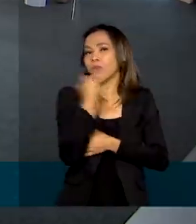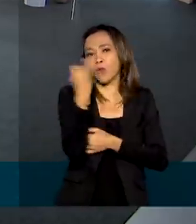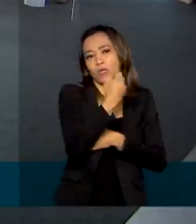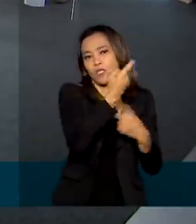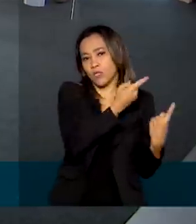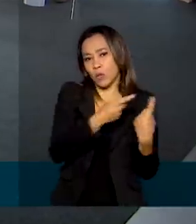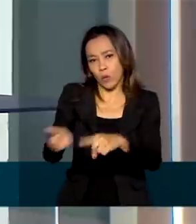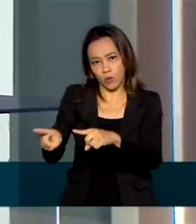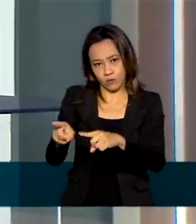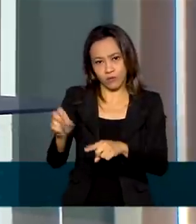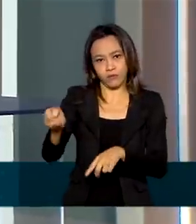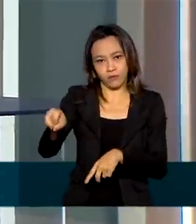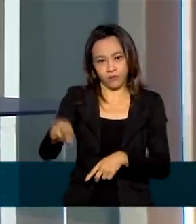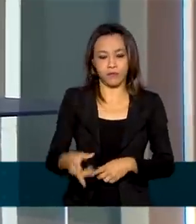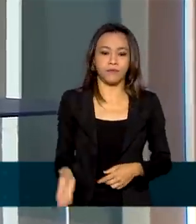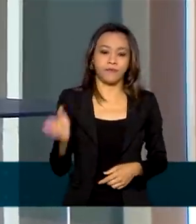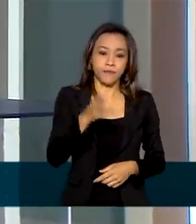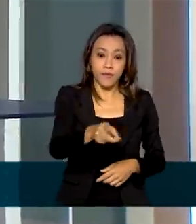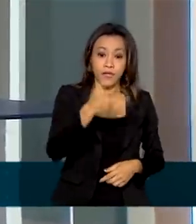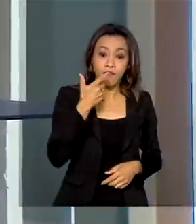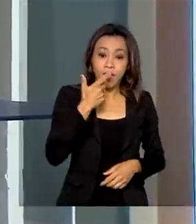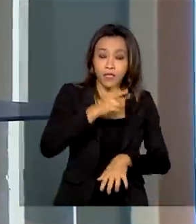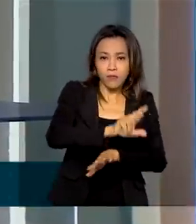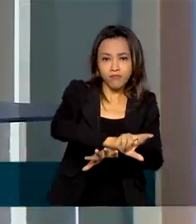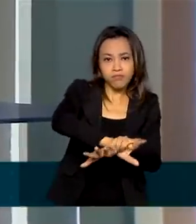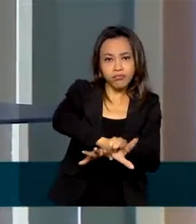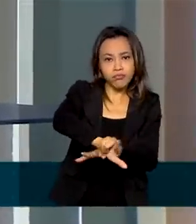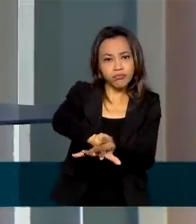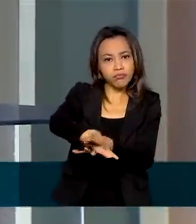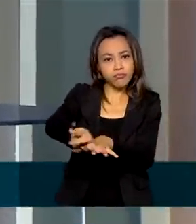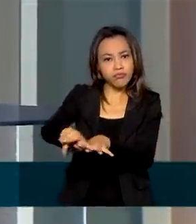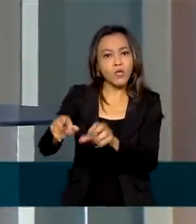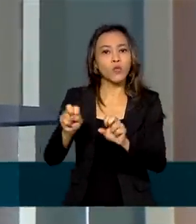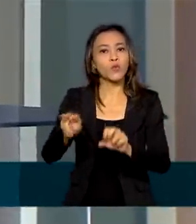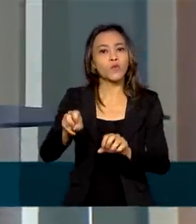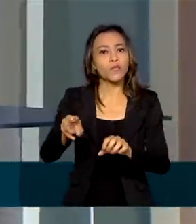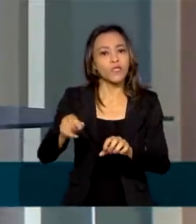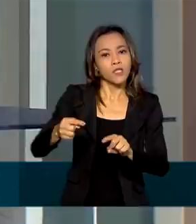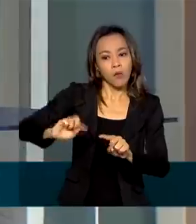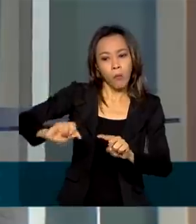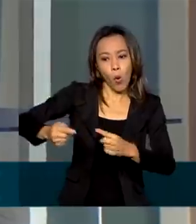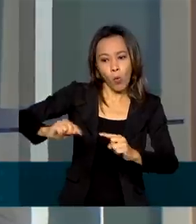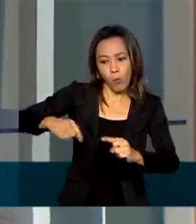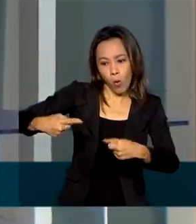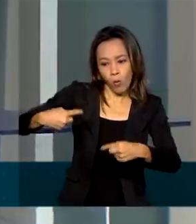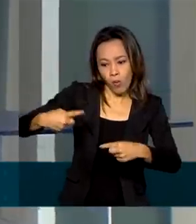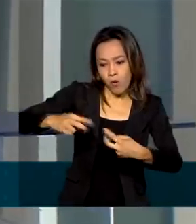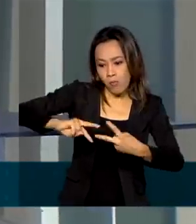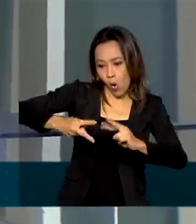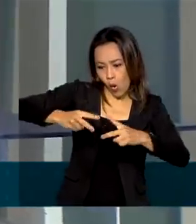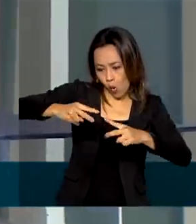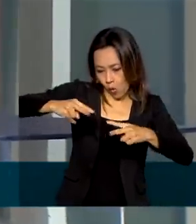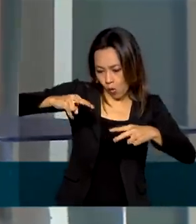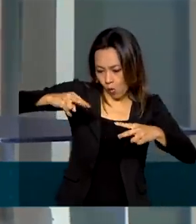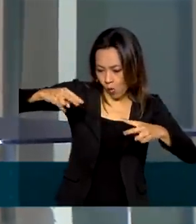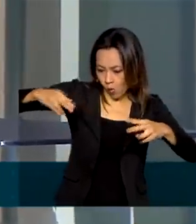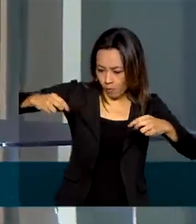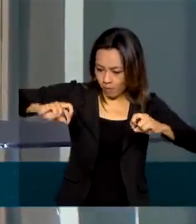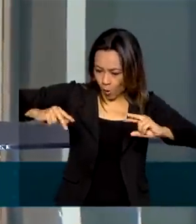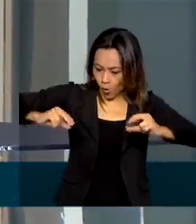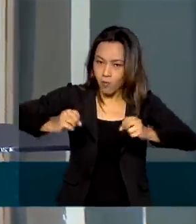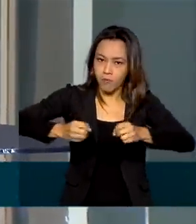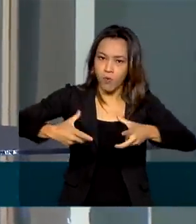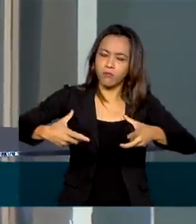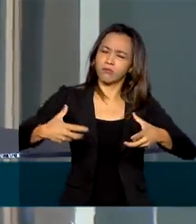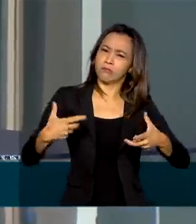Tem que lembrar que tem mutação do vírus. Essas mutações tendem, tem a possibilidade de